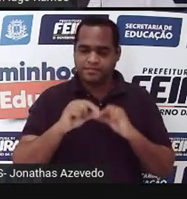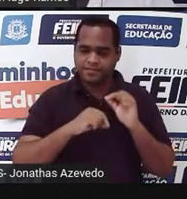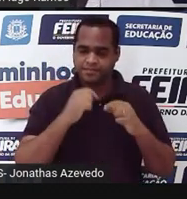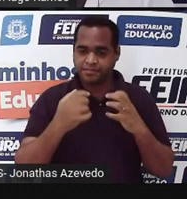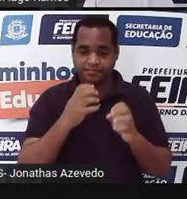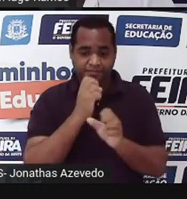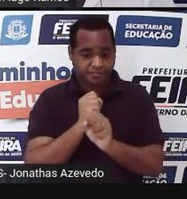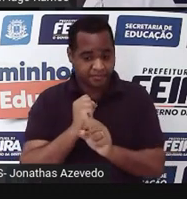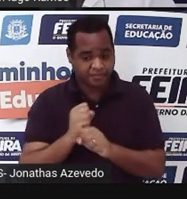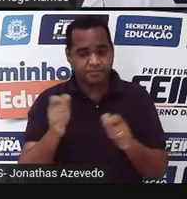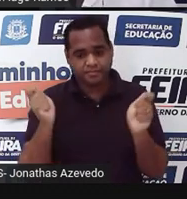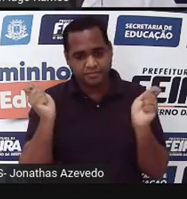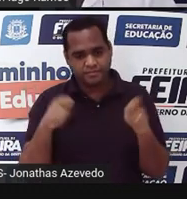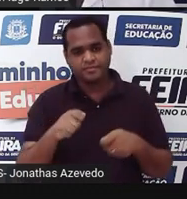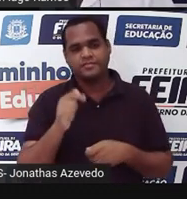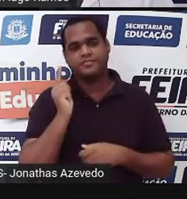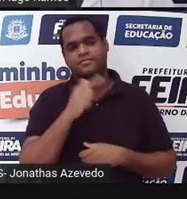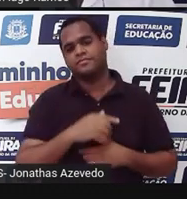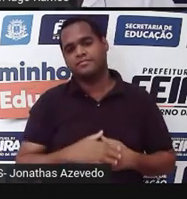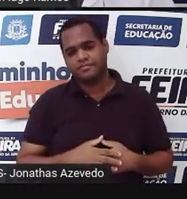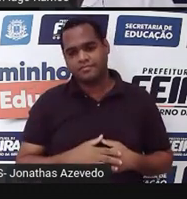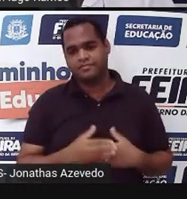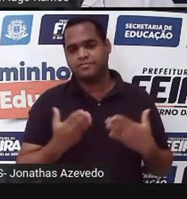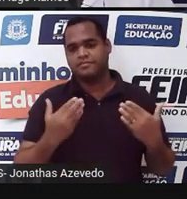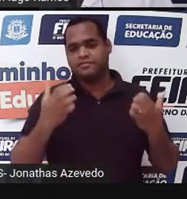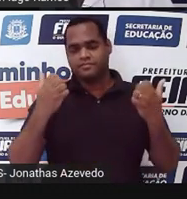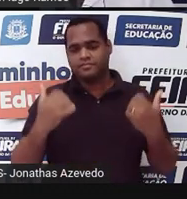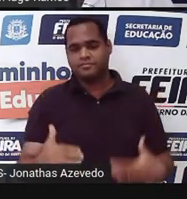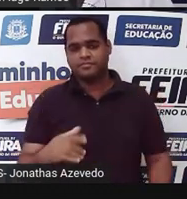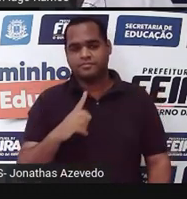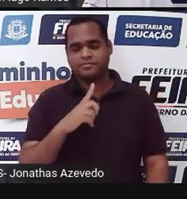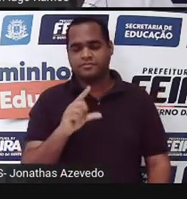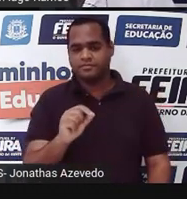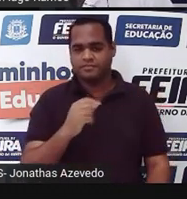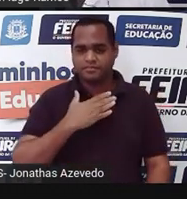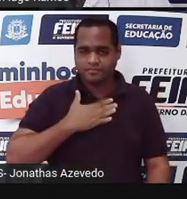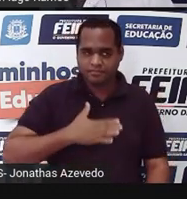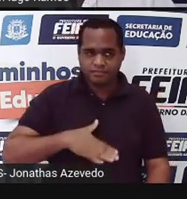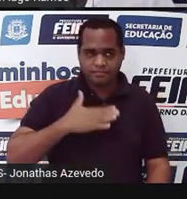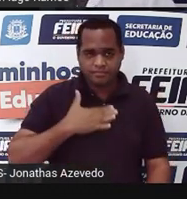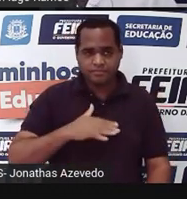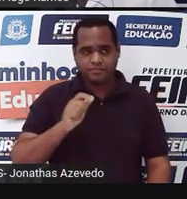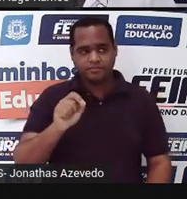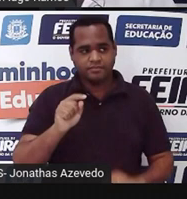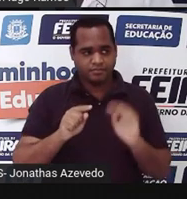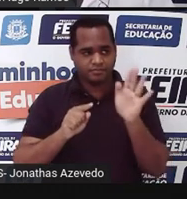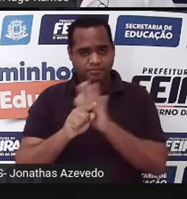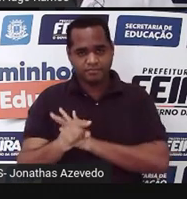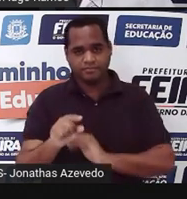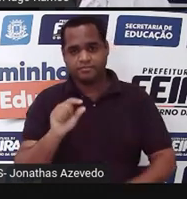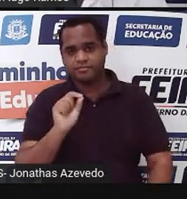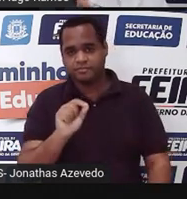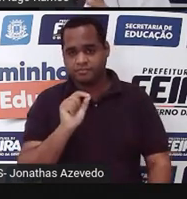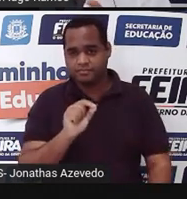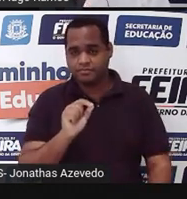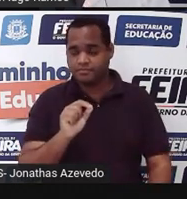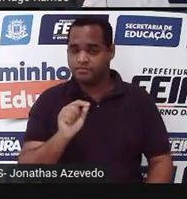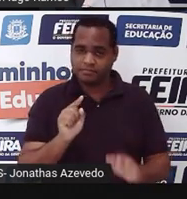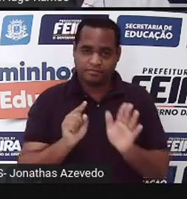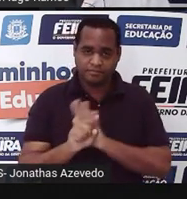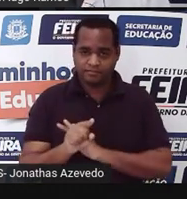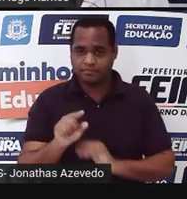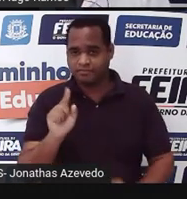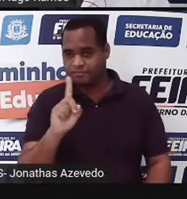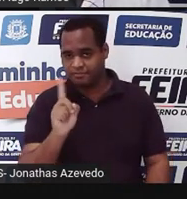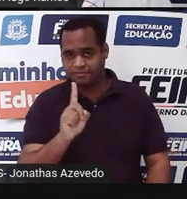feitos. Tá bom? Então, vamos lá? Tranquilo, bacana. A primeira pergunta é uma pergunta, não é uma pergunta, na